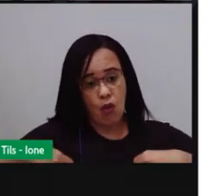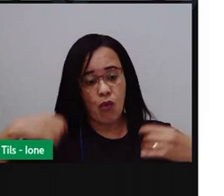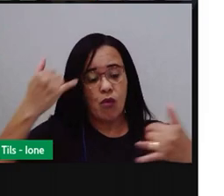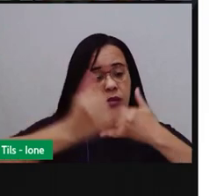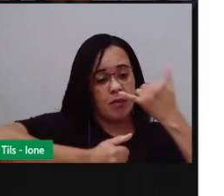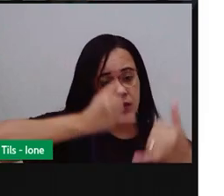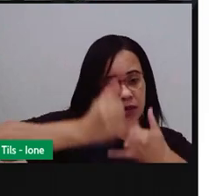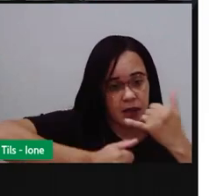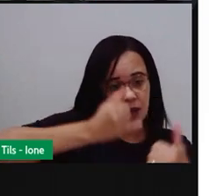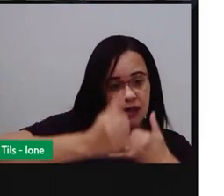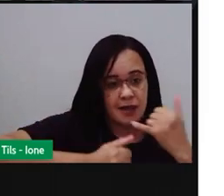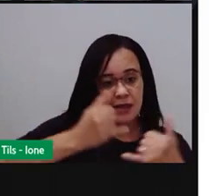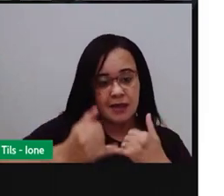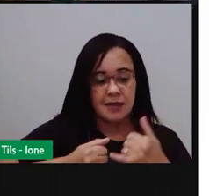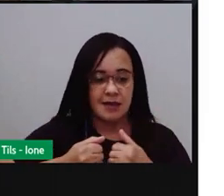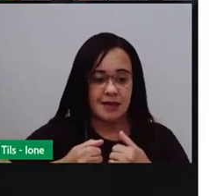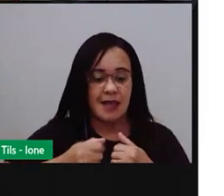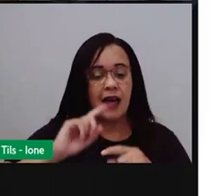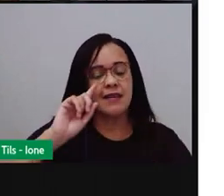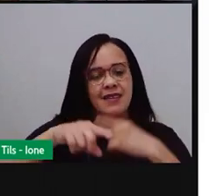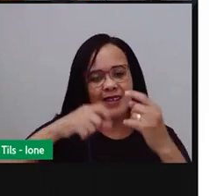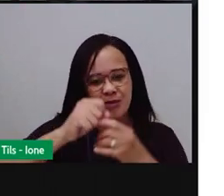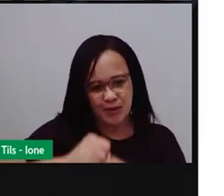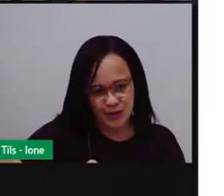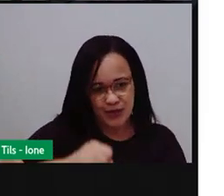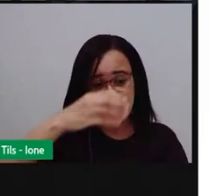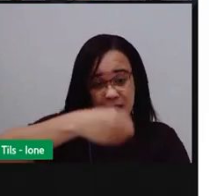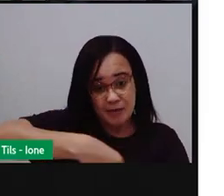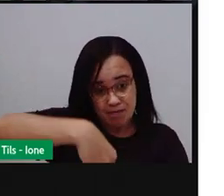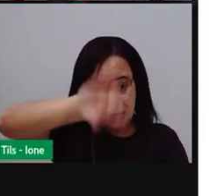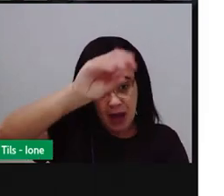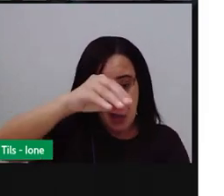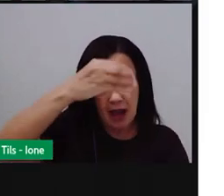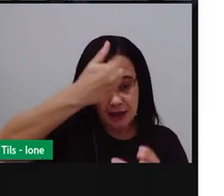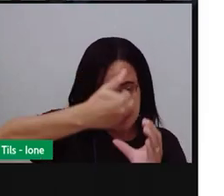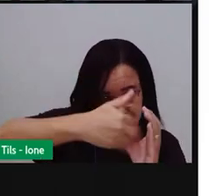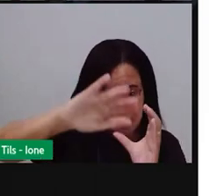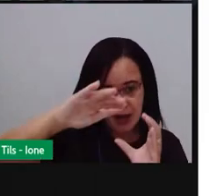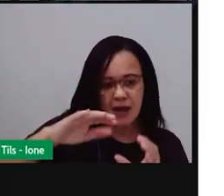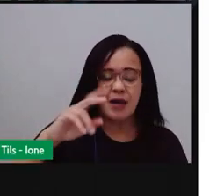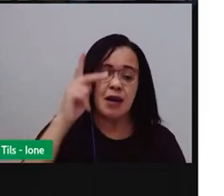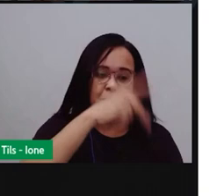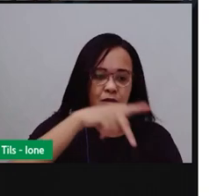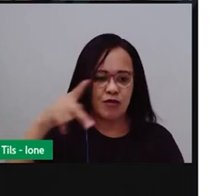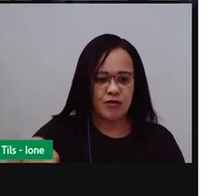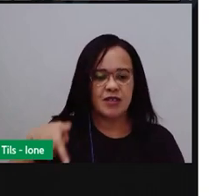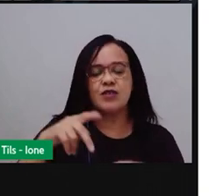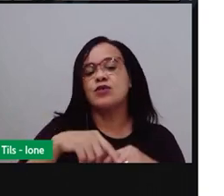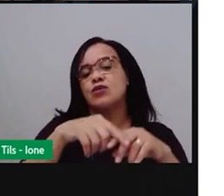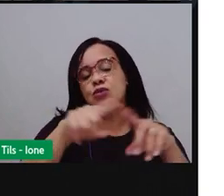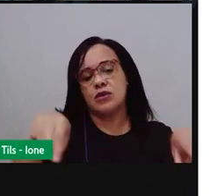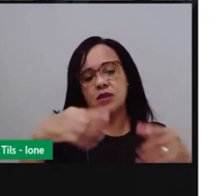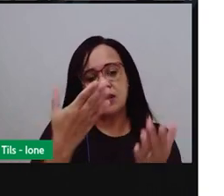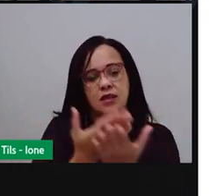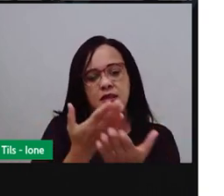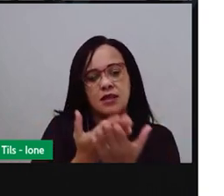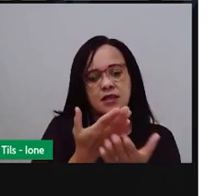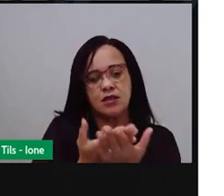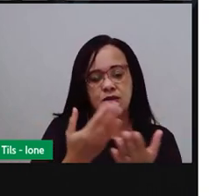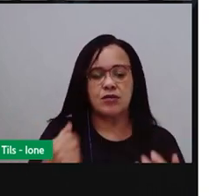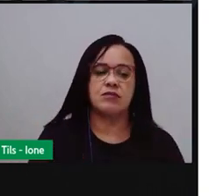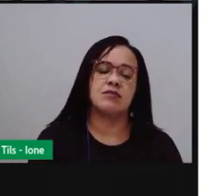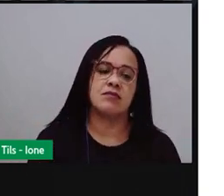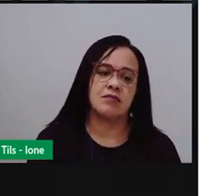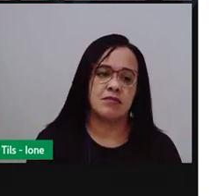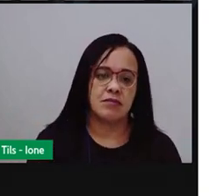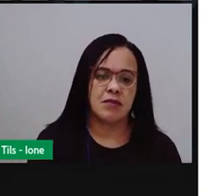e vai compartilhar com a professora da sua turma, tá? Para que ela possa avaliar e